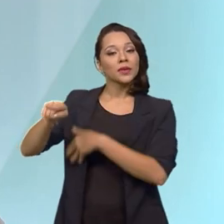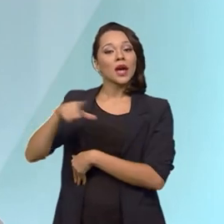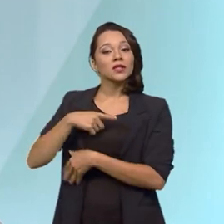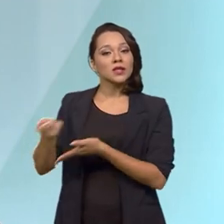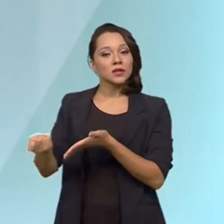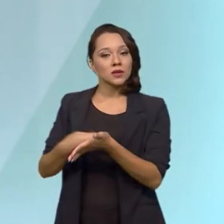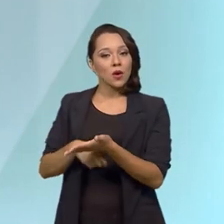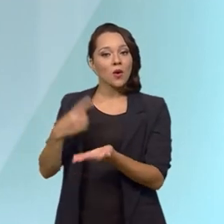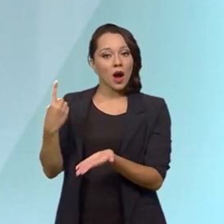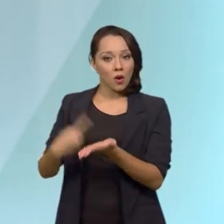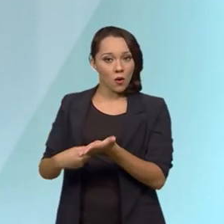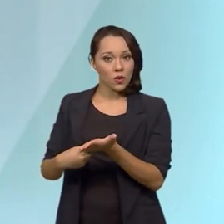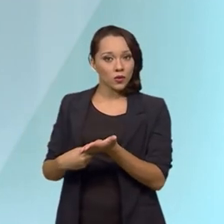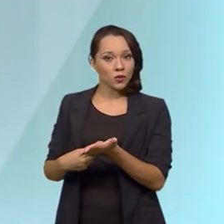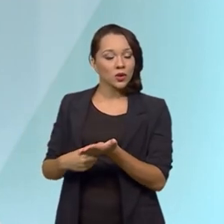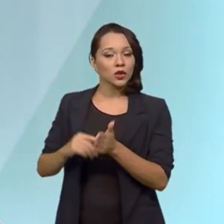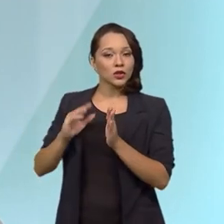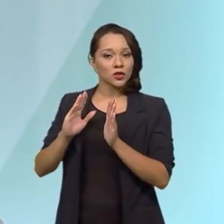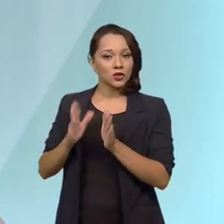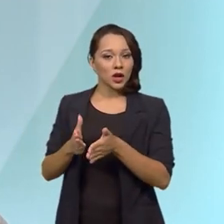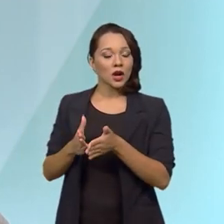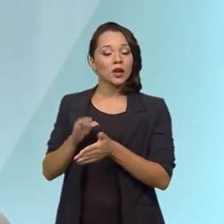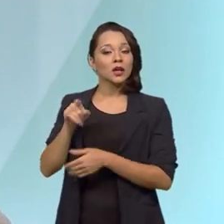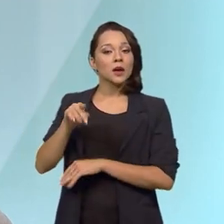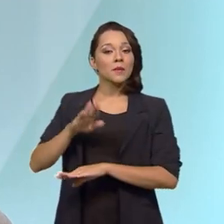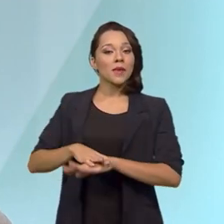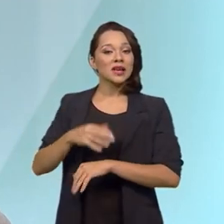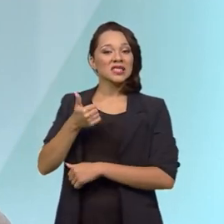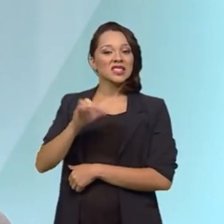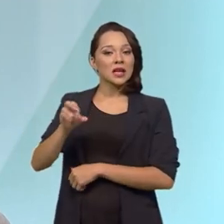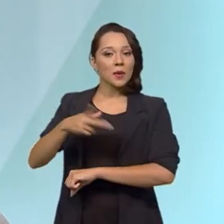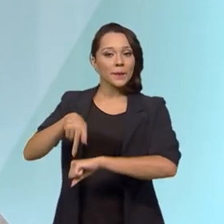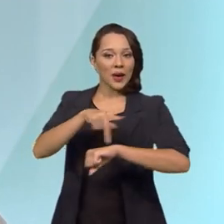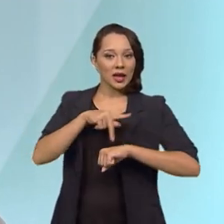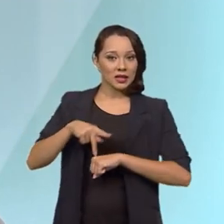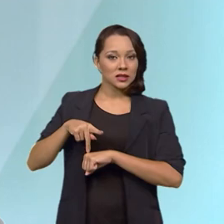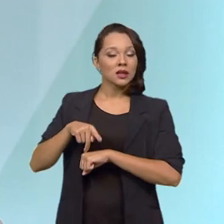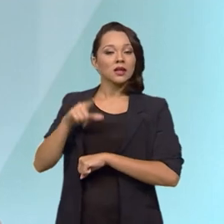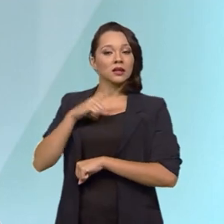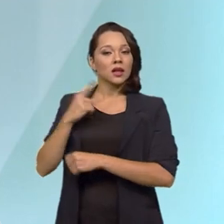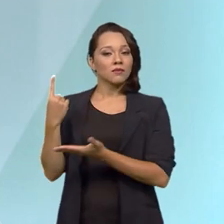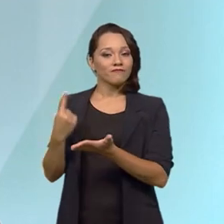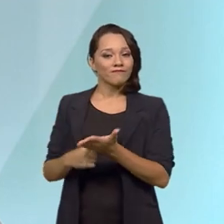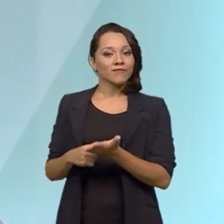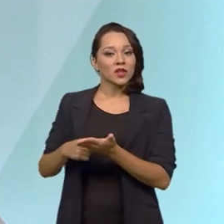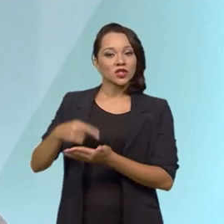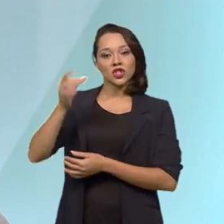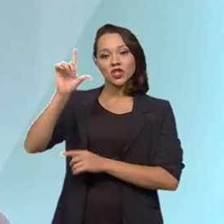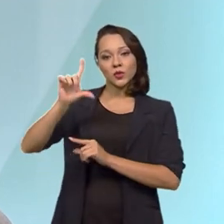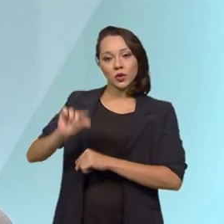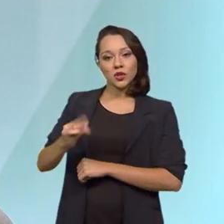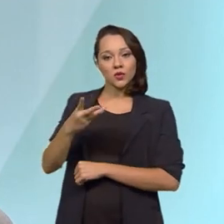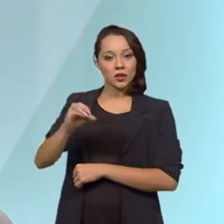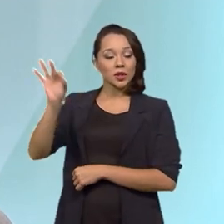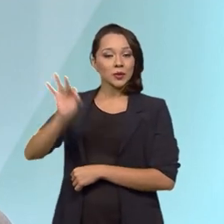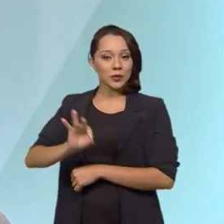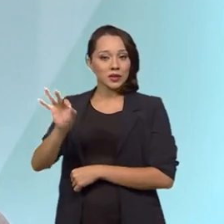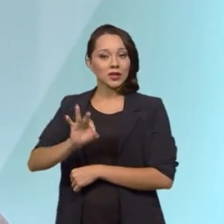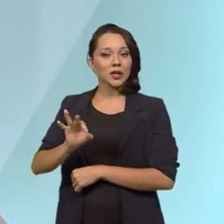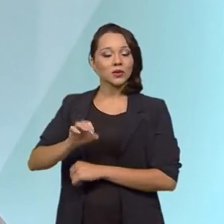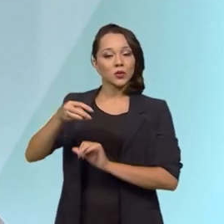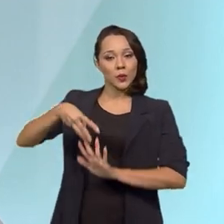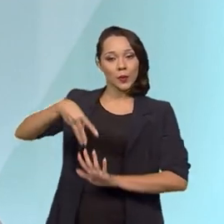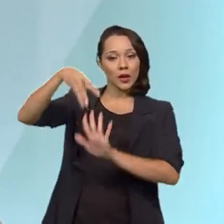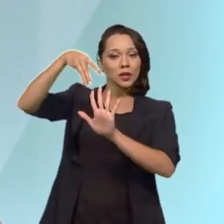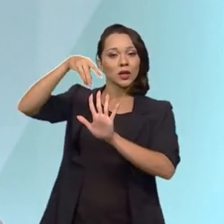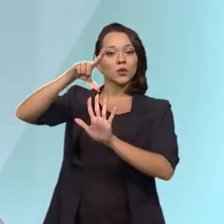assinamos um acordo em que mais de 100 países aderiram ao acordo de redução de 30% do gás